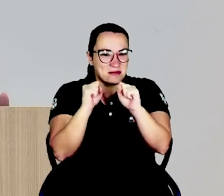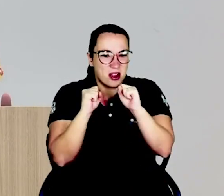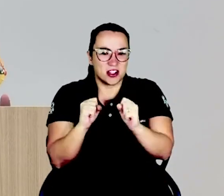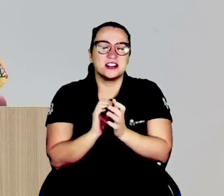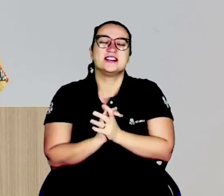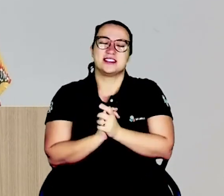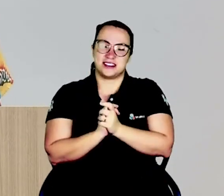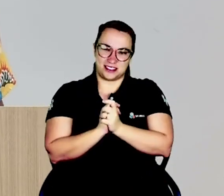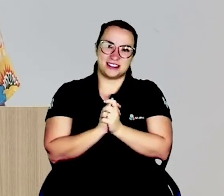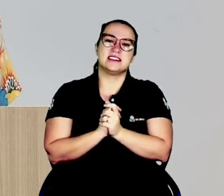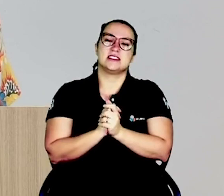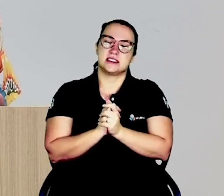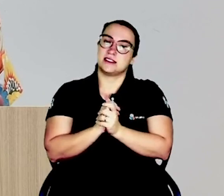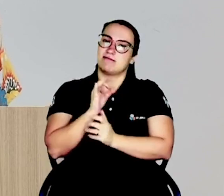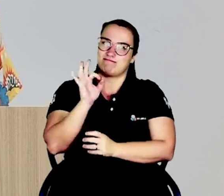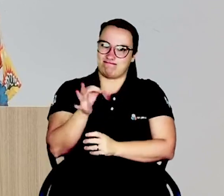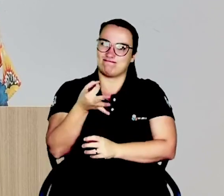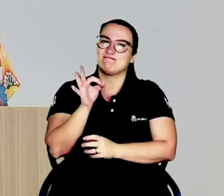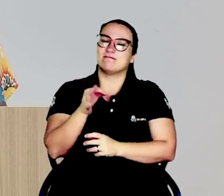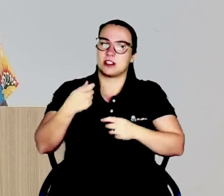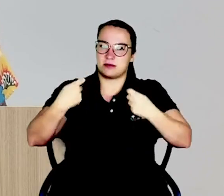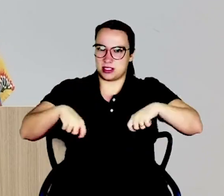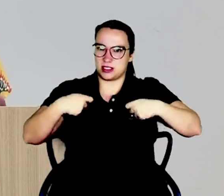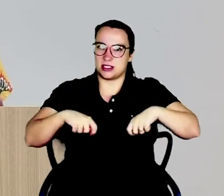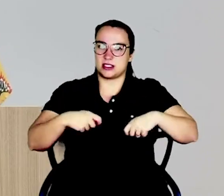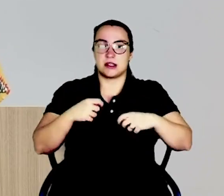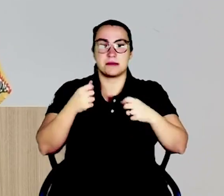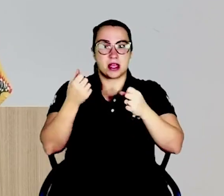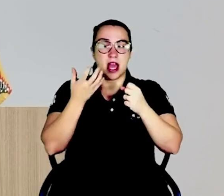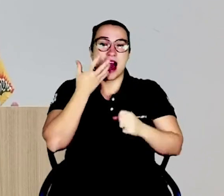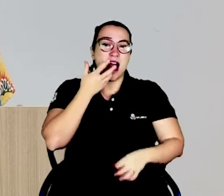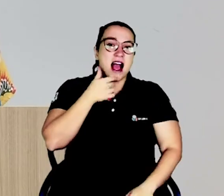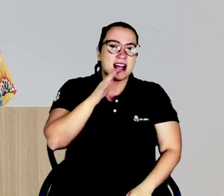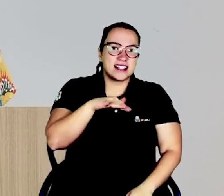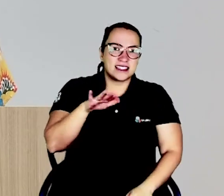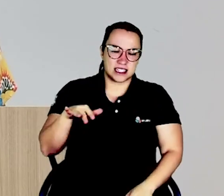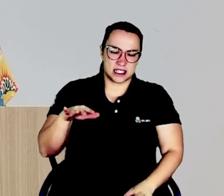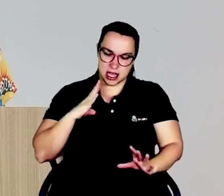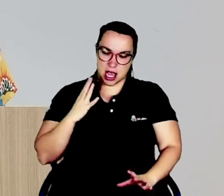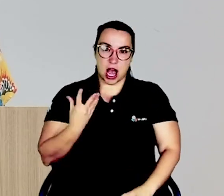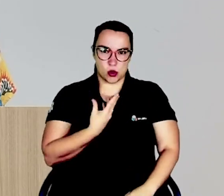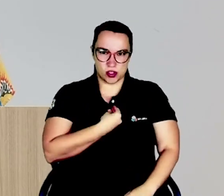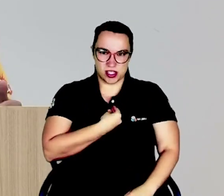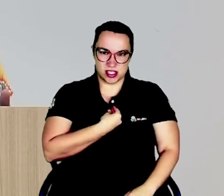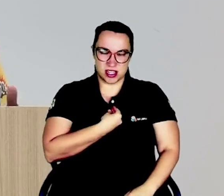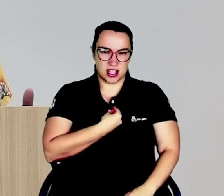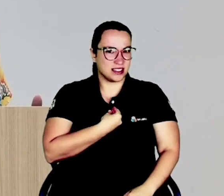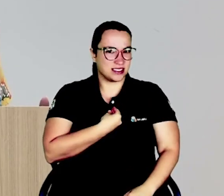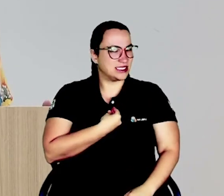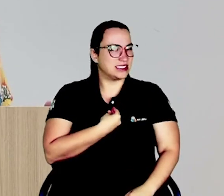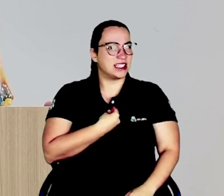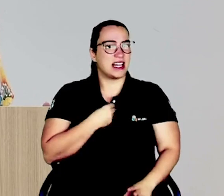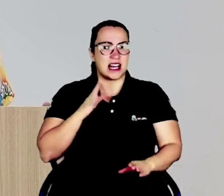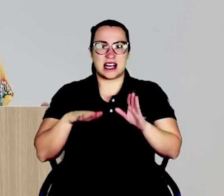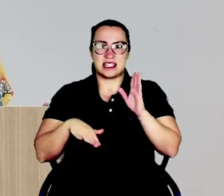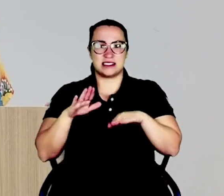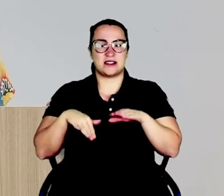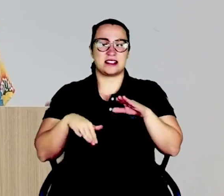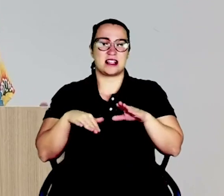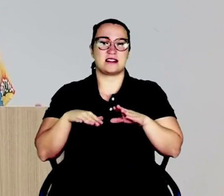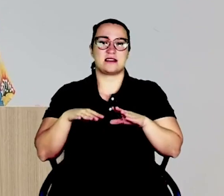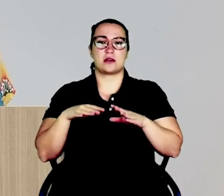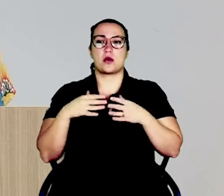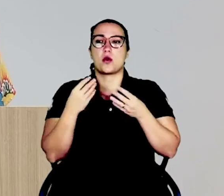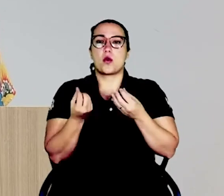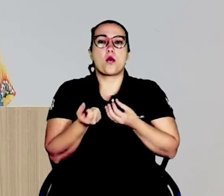necessidade, porque a criança portadora do autismo, muitas vezes, dependendo do grau de autismo